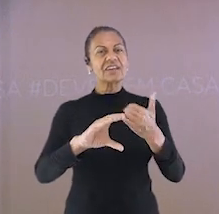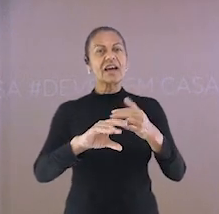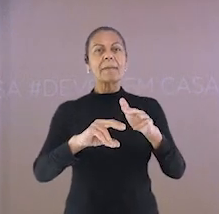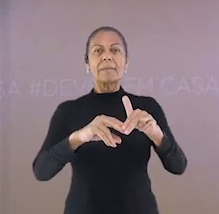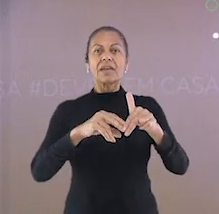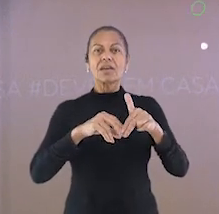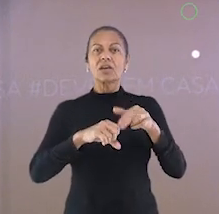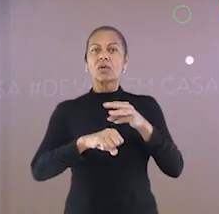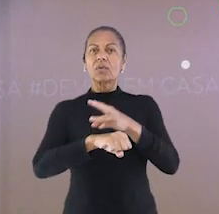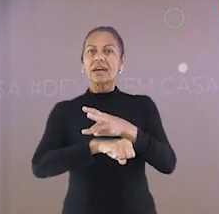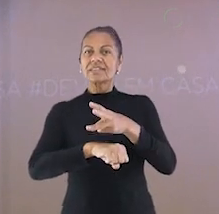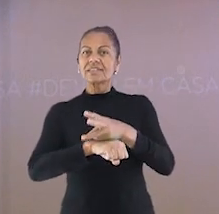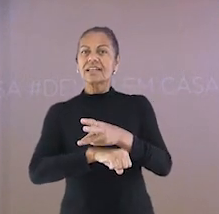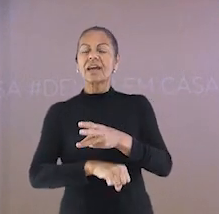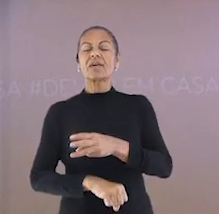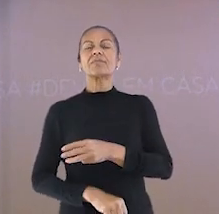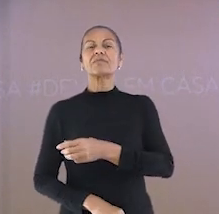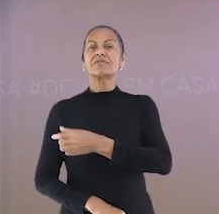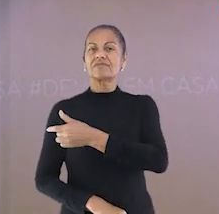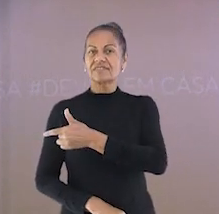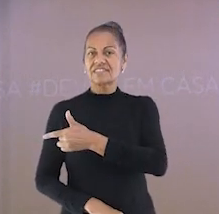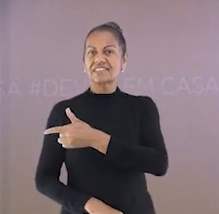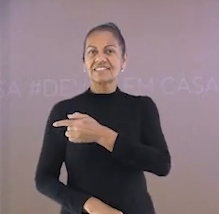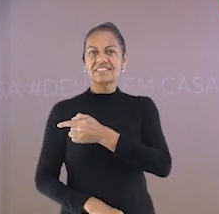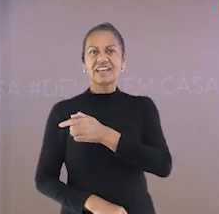WhatsApp. Que o número é